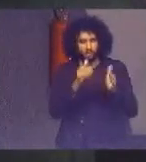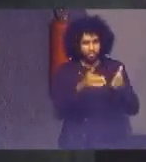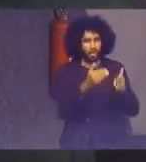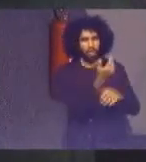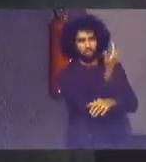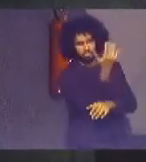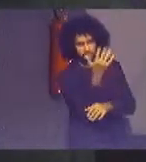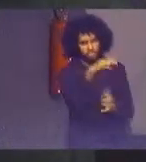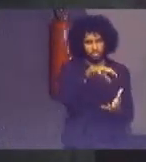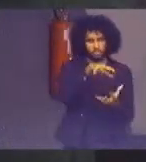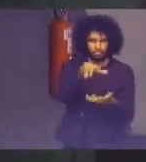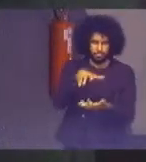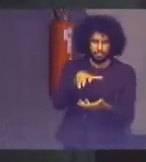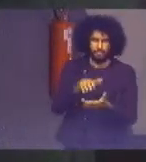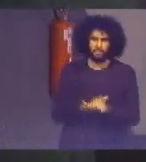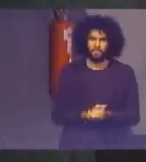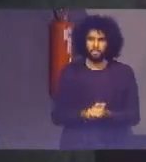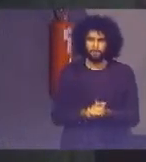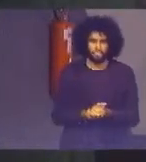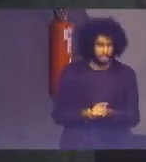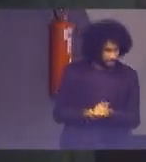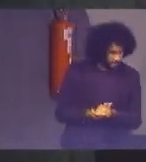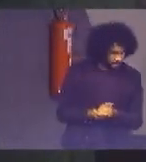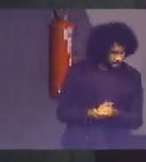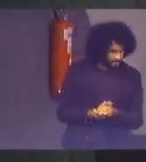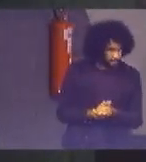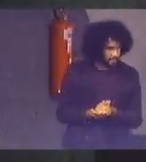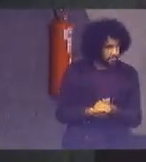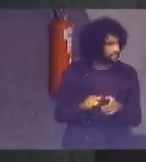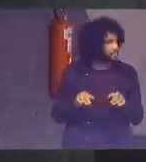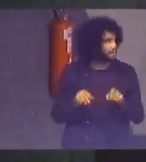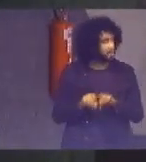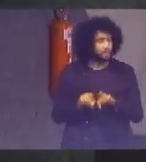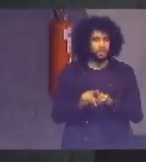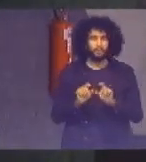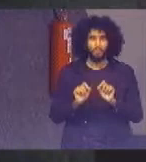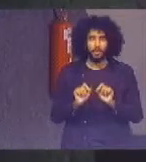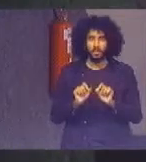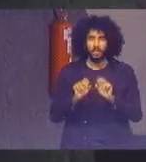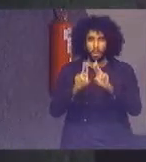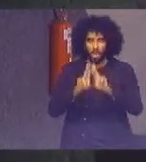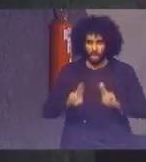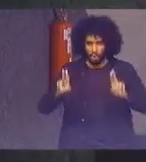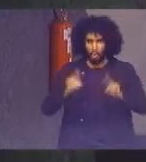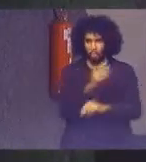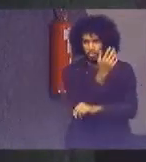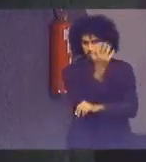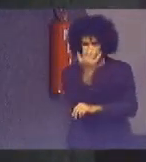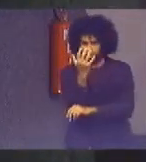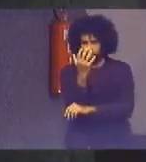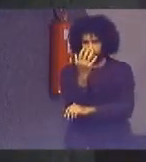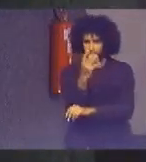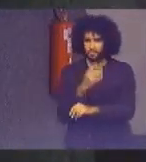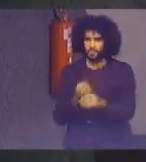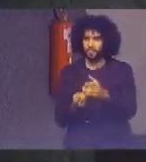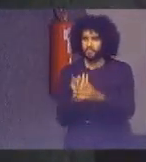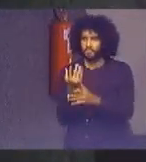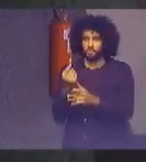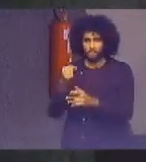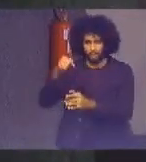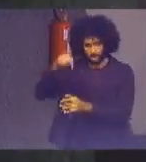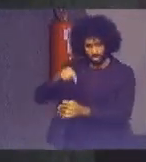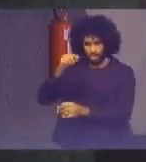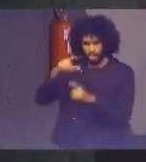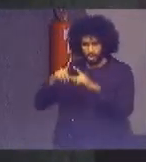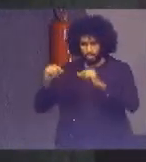global. Com sede em Nairobi, no Quênia, a ONU Meio Ambiente inaugurou o Escritório de Brasília em